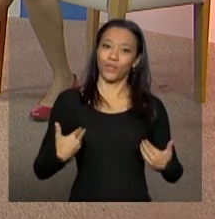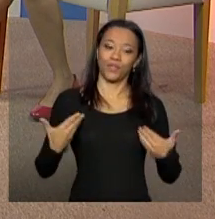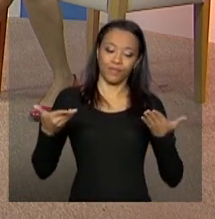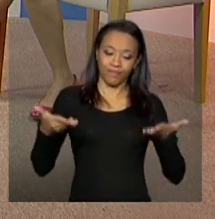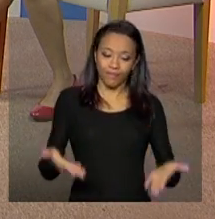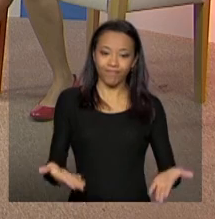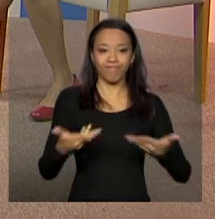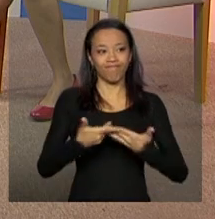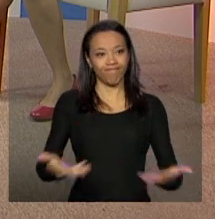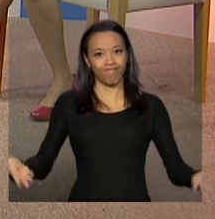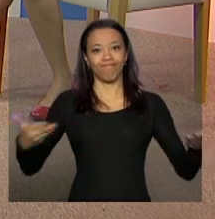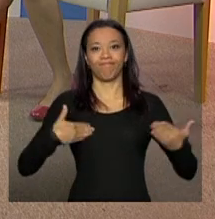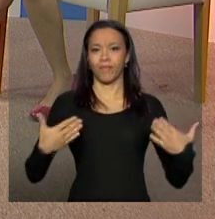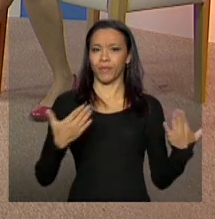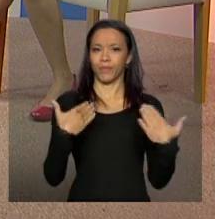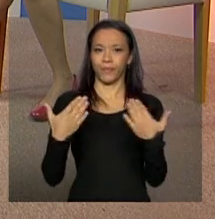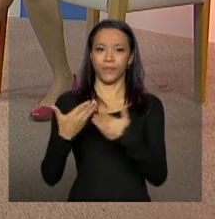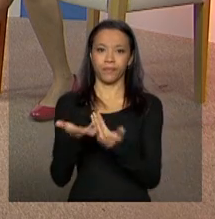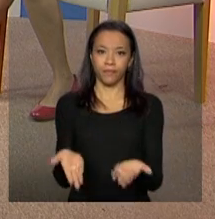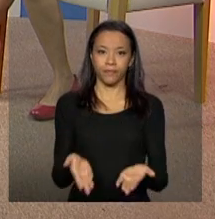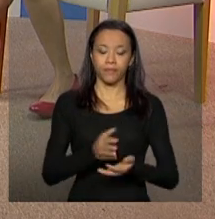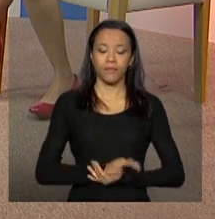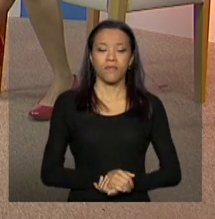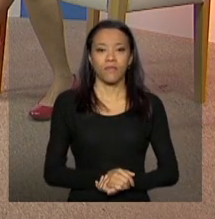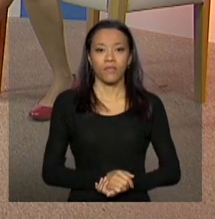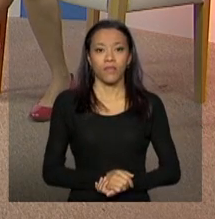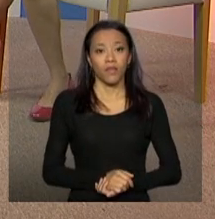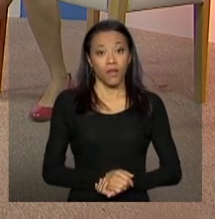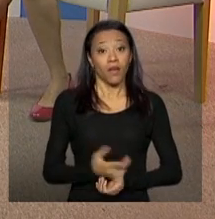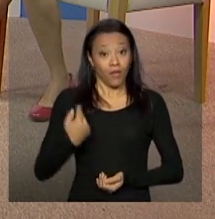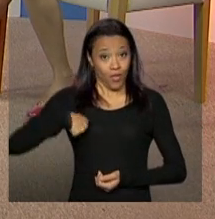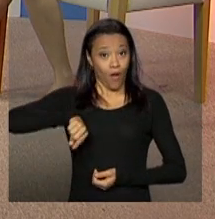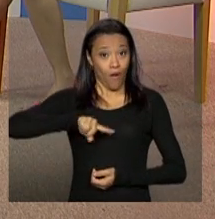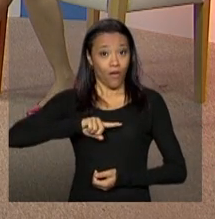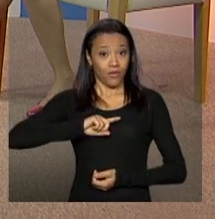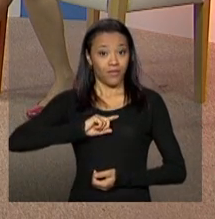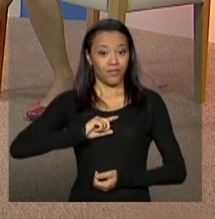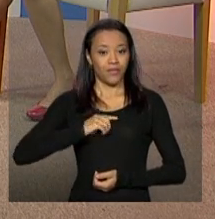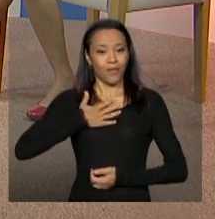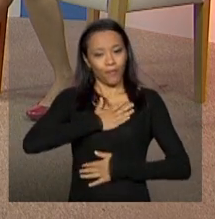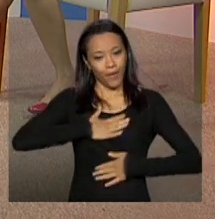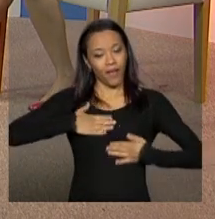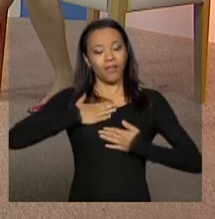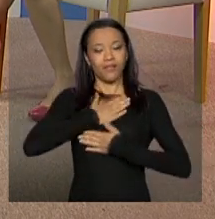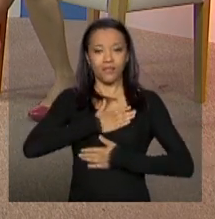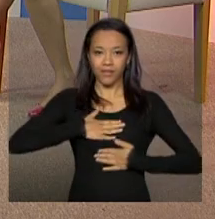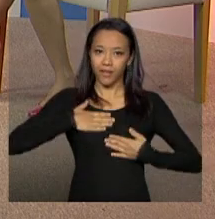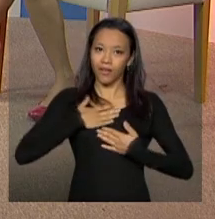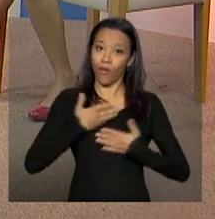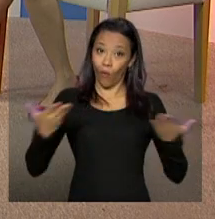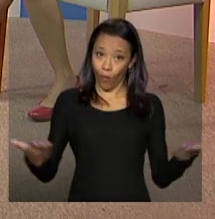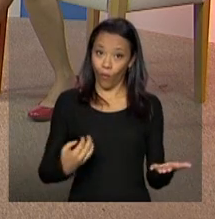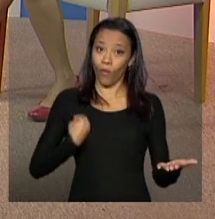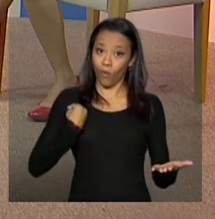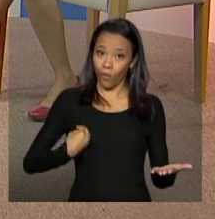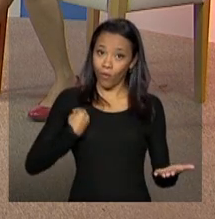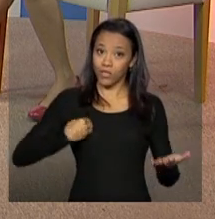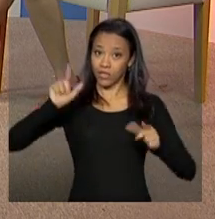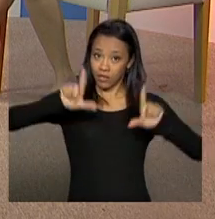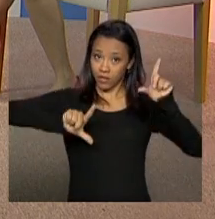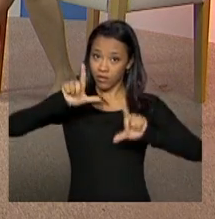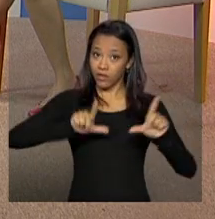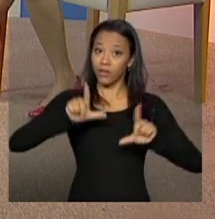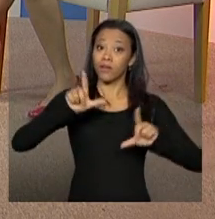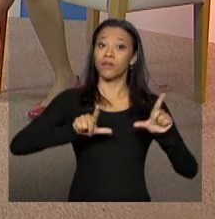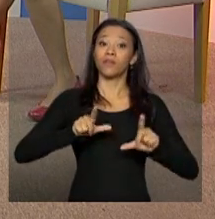nesse espaço de debate e construção. Para nós também é um prazer estar aqui na EBC fazendo essa teleconferência com vocês.